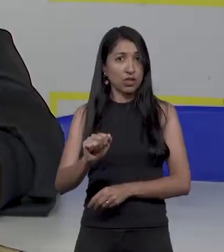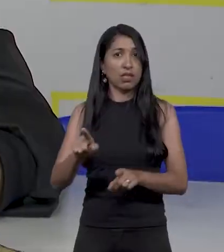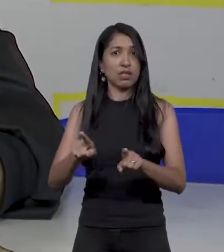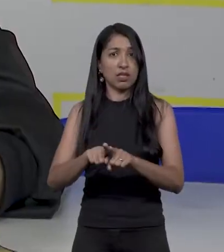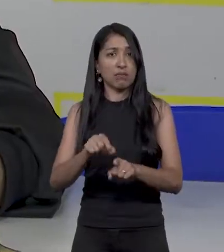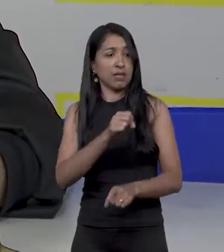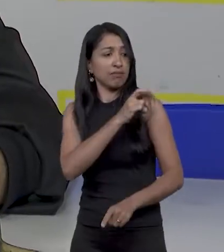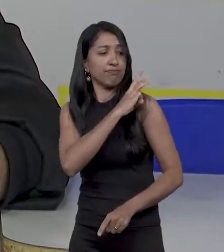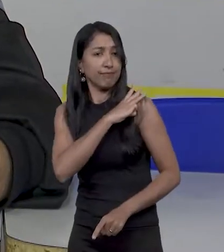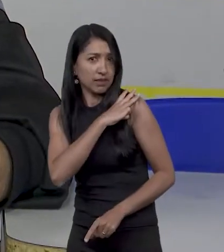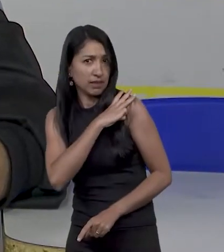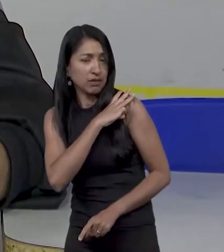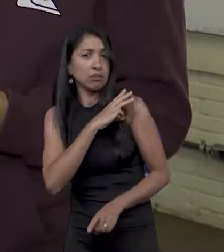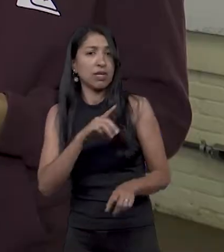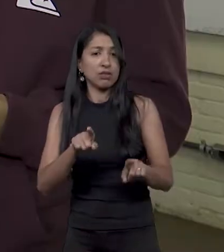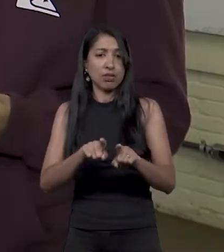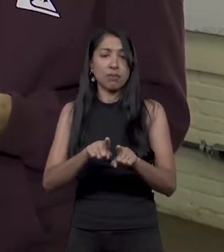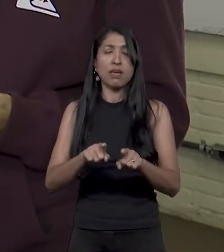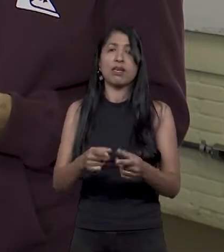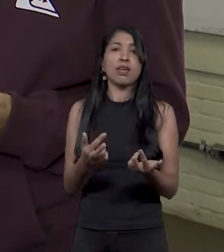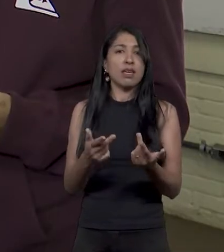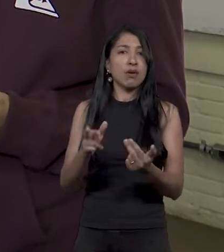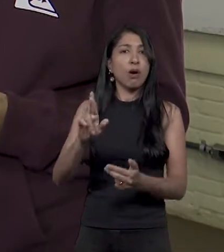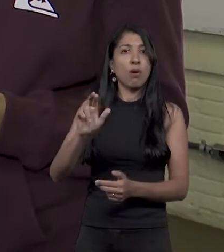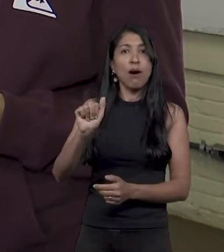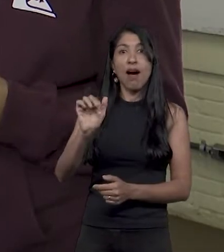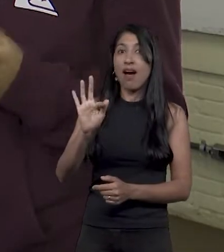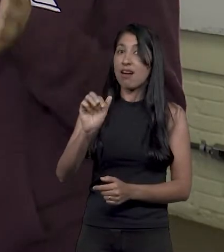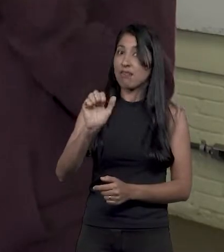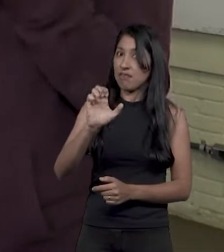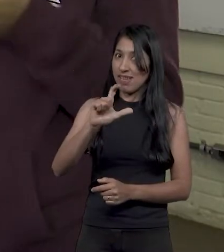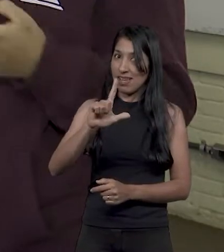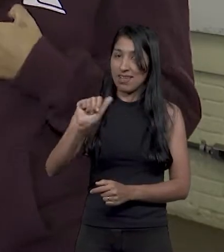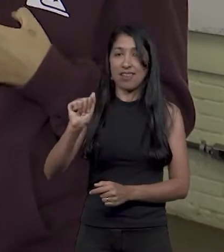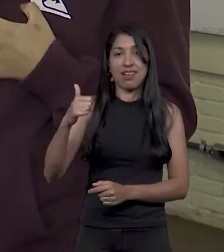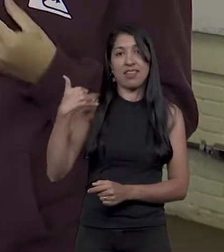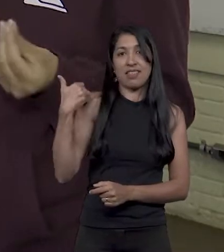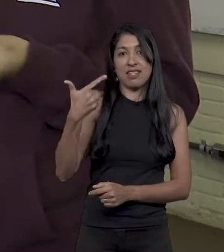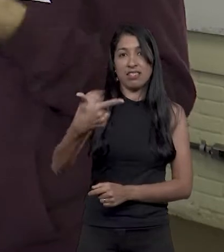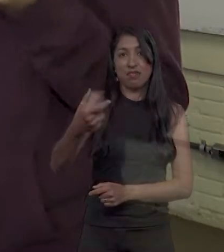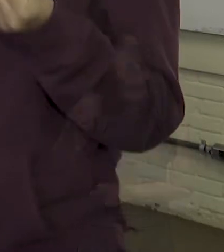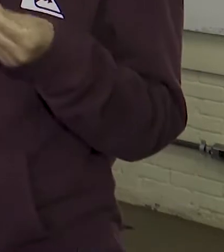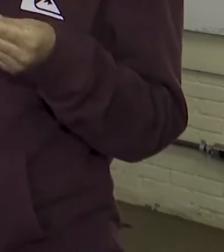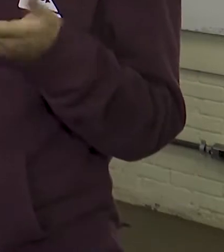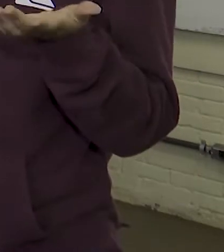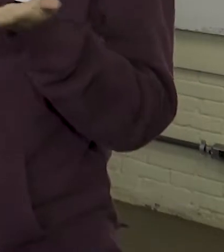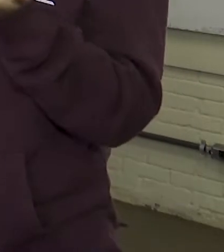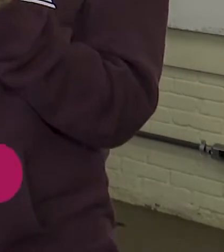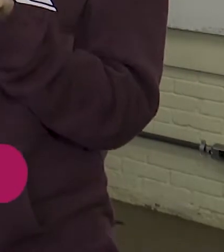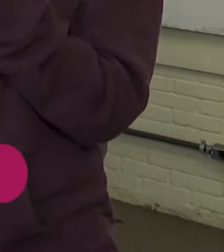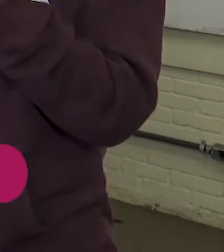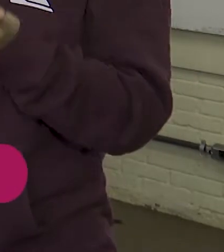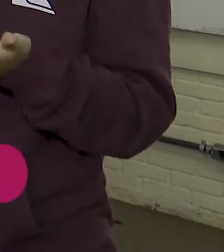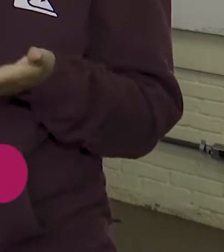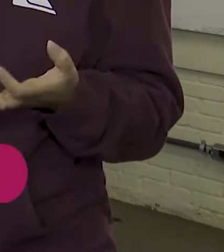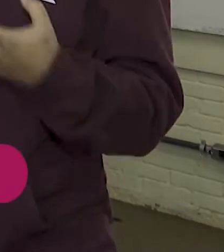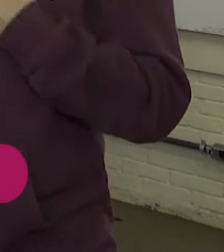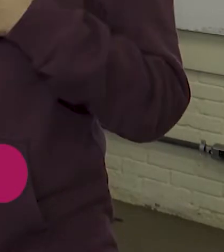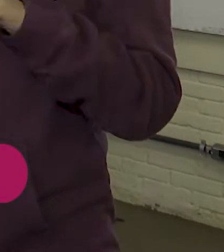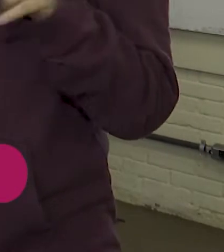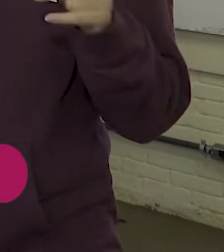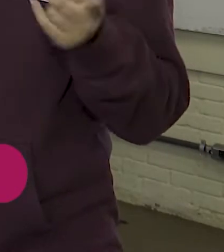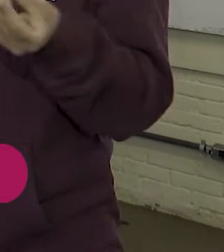EJA, e do ensino médio, como Rafaela, de 20 anos. Antes, ela não sentia que ficava meio